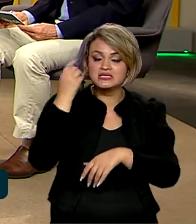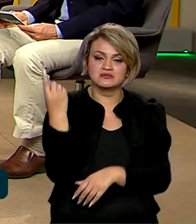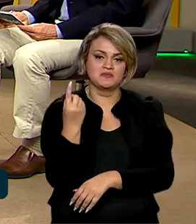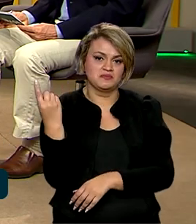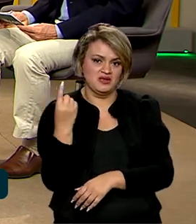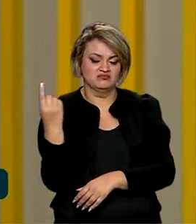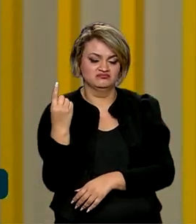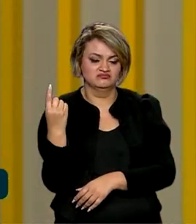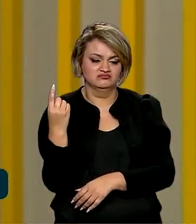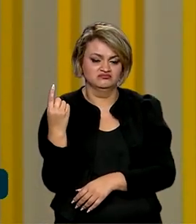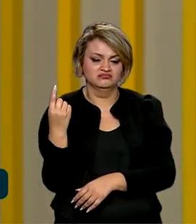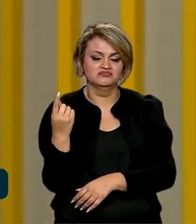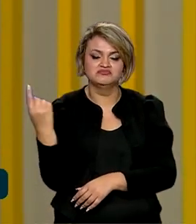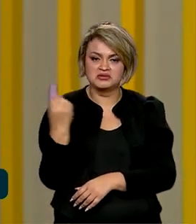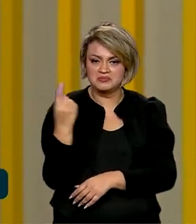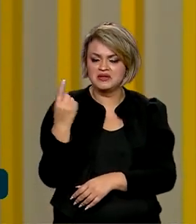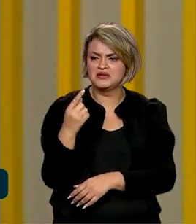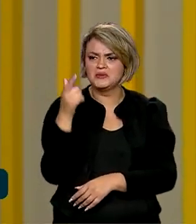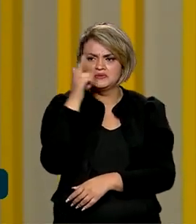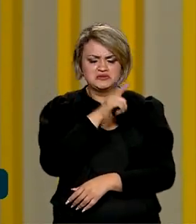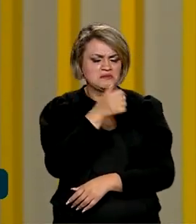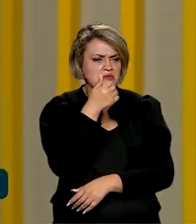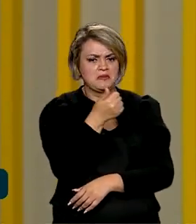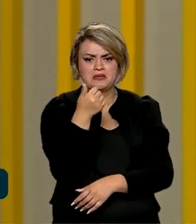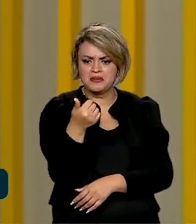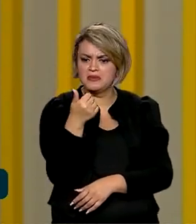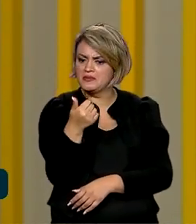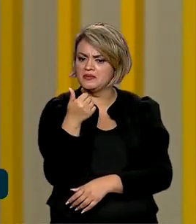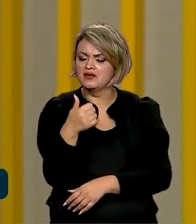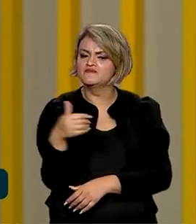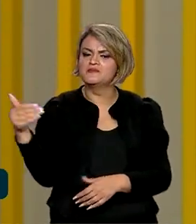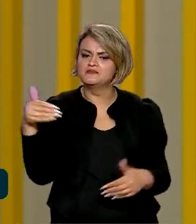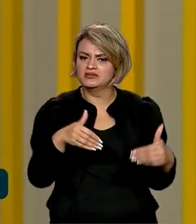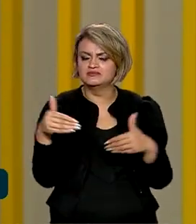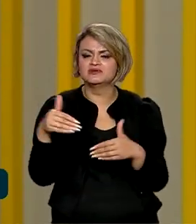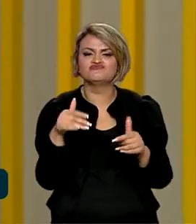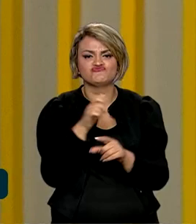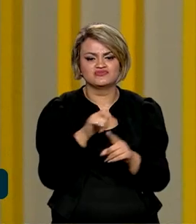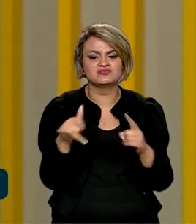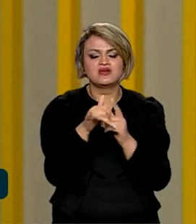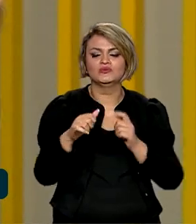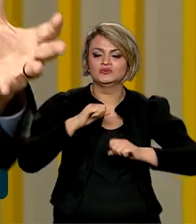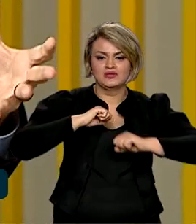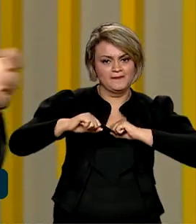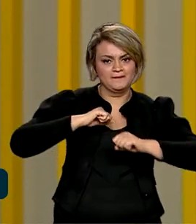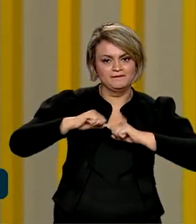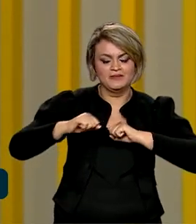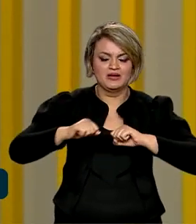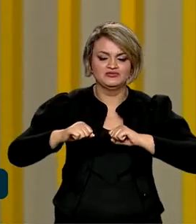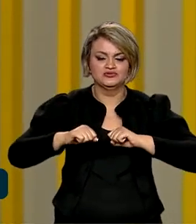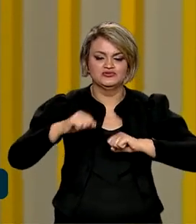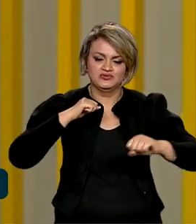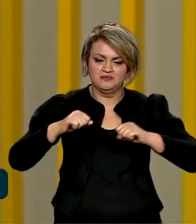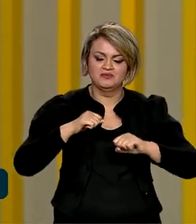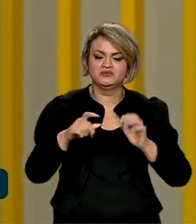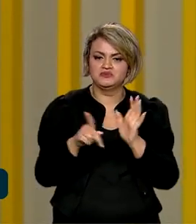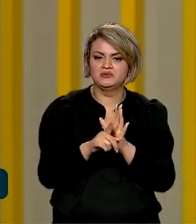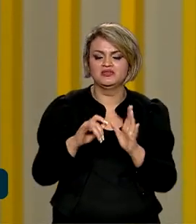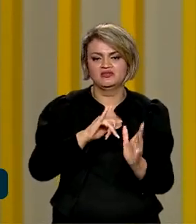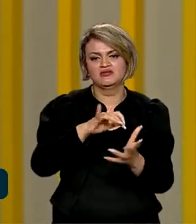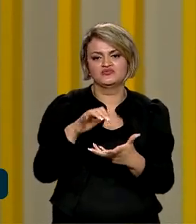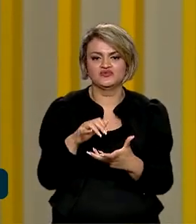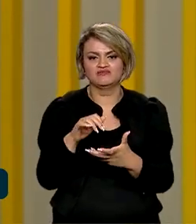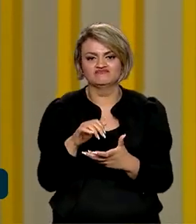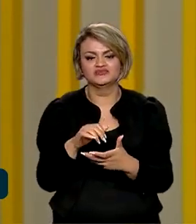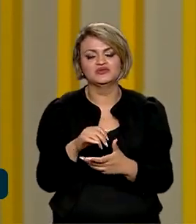de forma muito bem sucedida, de participação social no debate de um tratado internacional, como